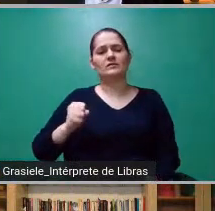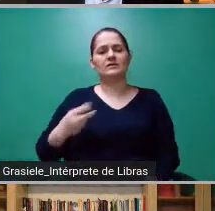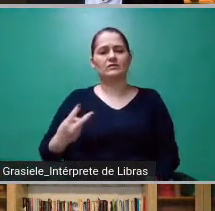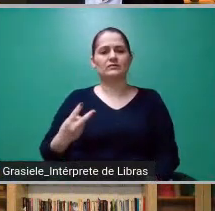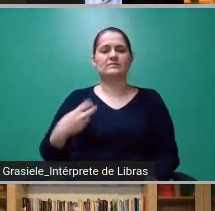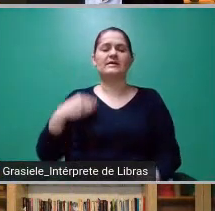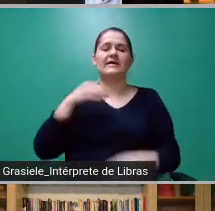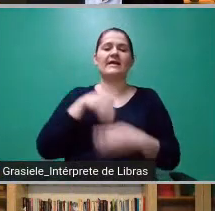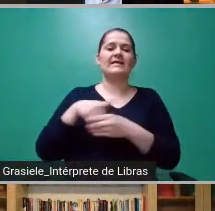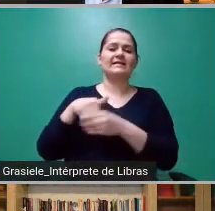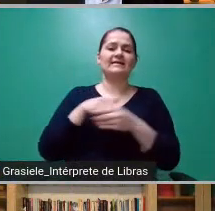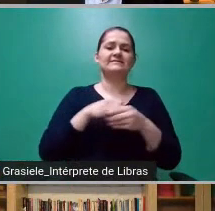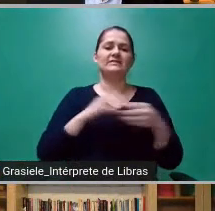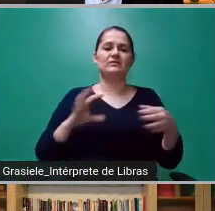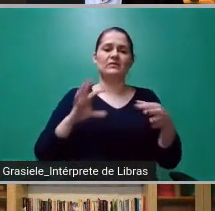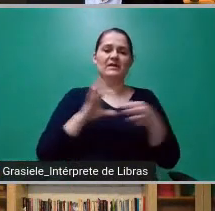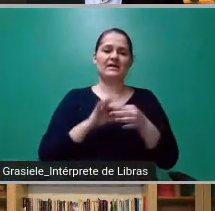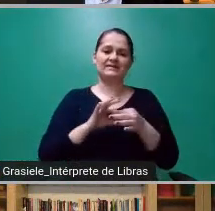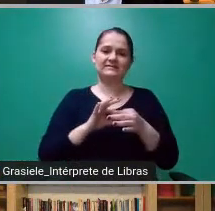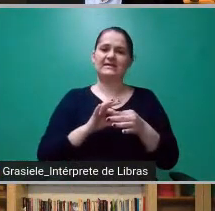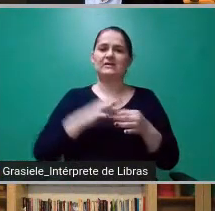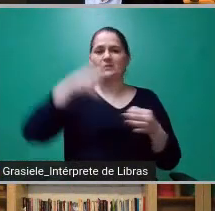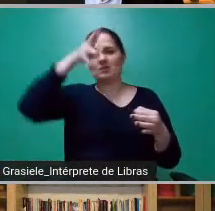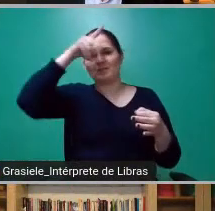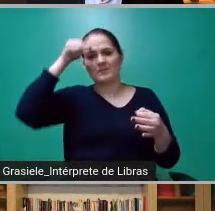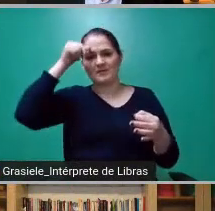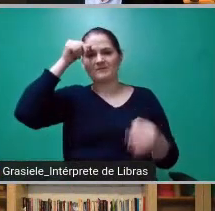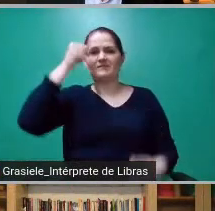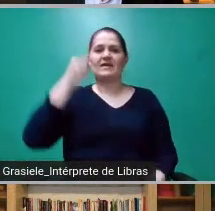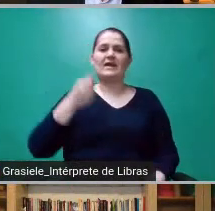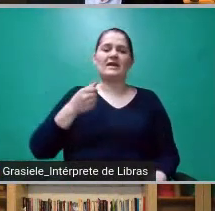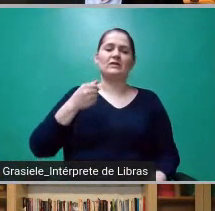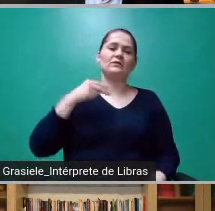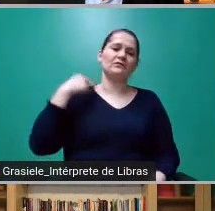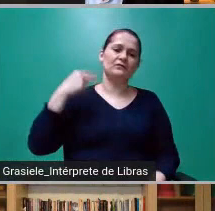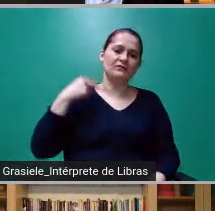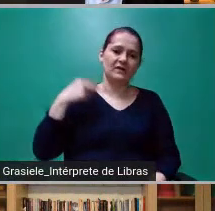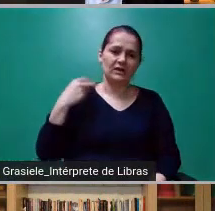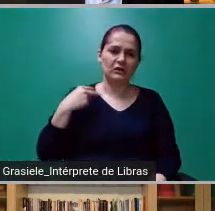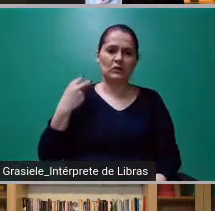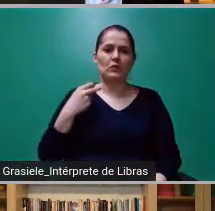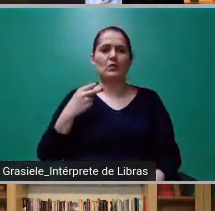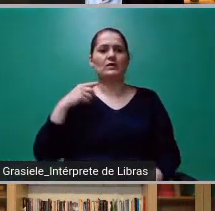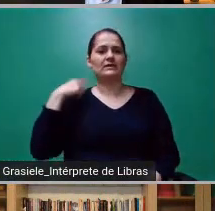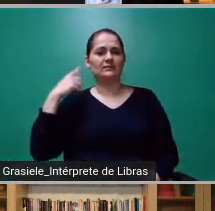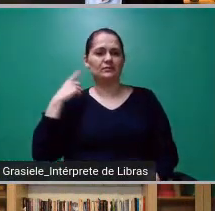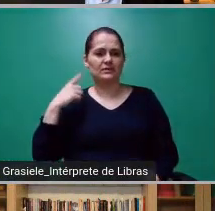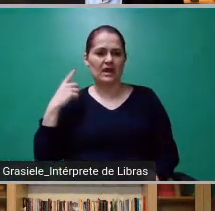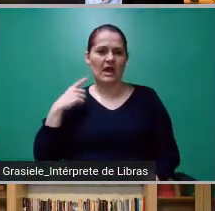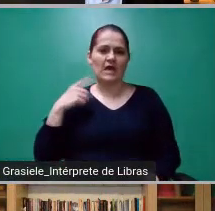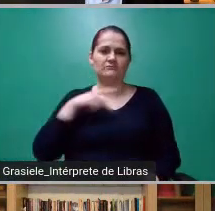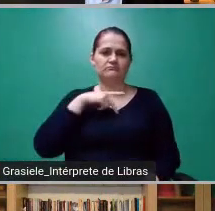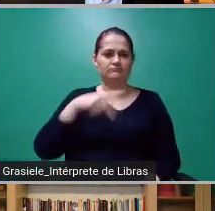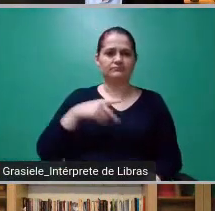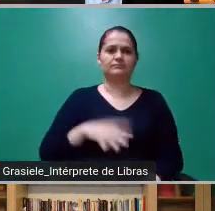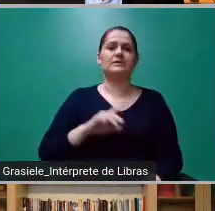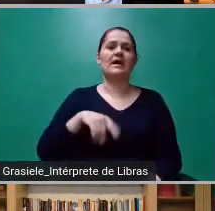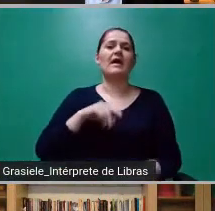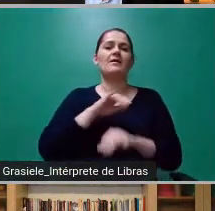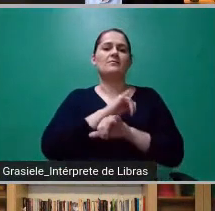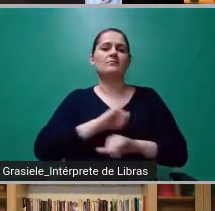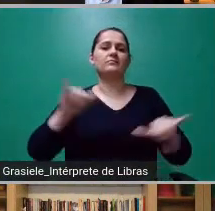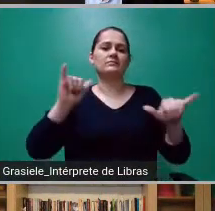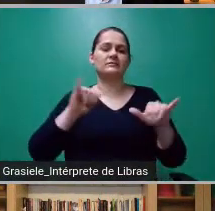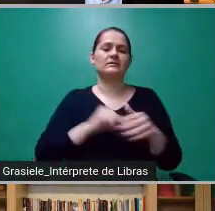eleição de prefeito, vereador, deputado, presidente da República. Foi o chamado escândalo pró